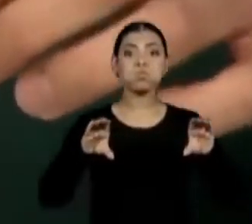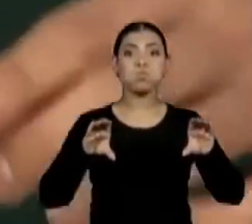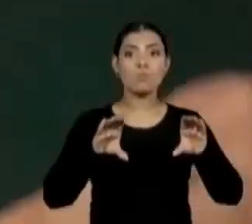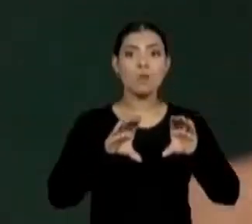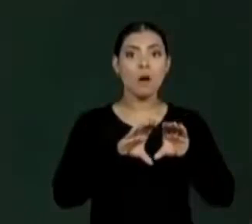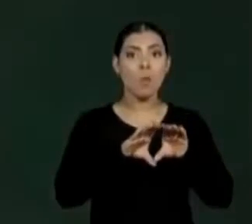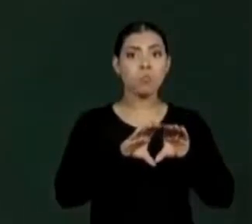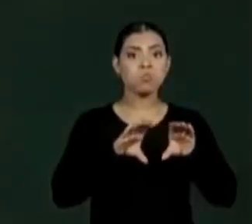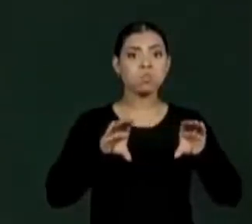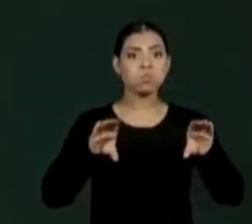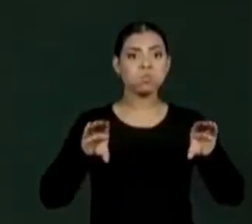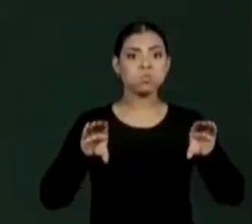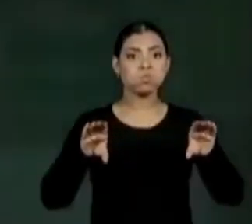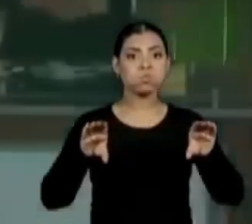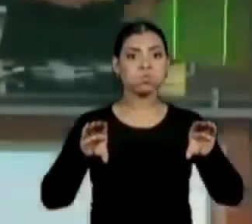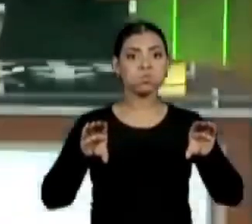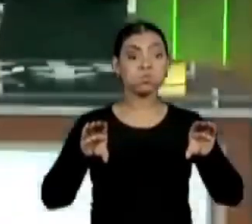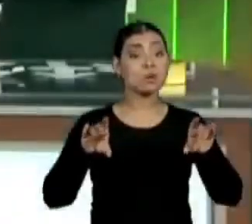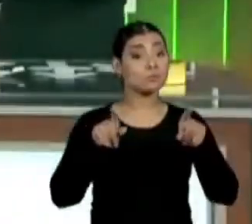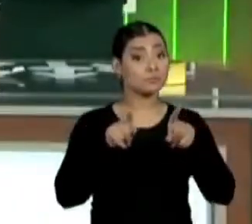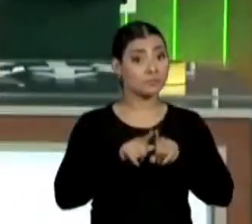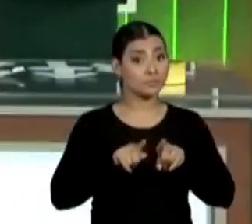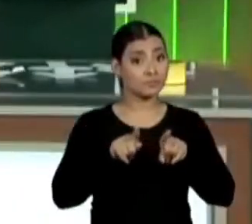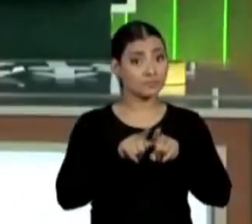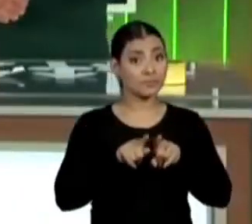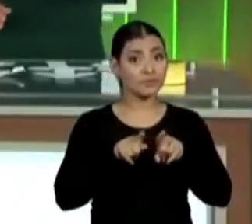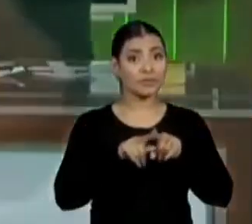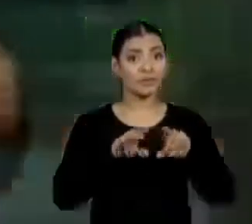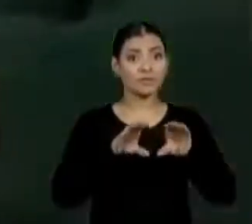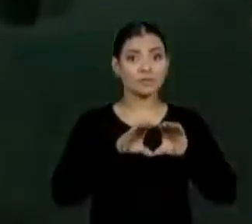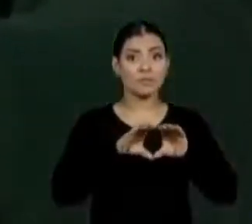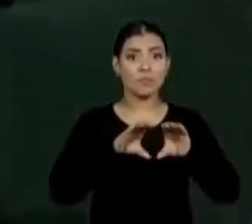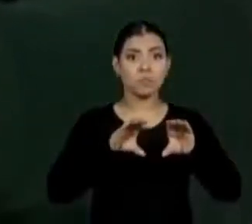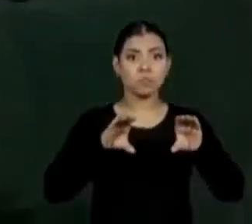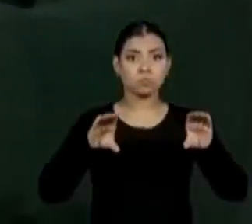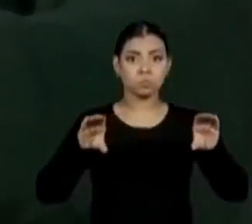Temos aqui o cubo, já conhecido por nós.